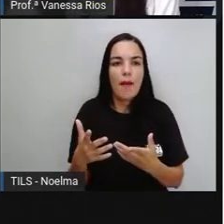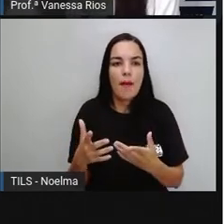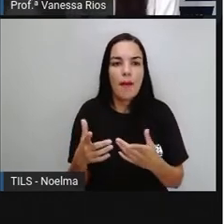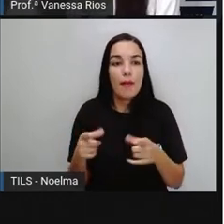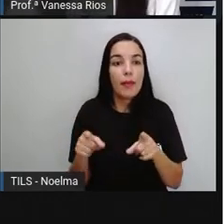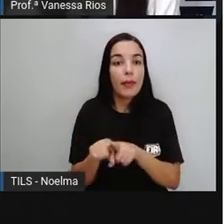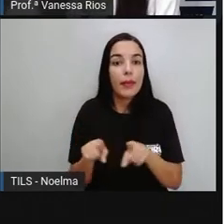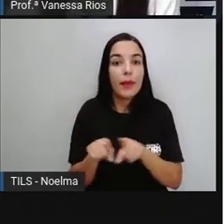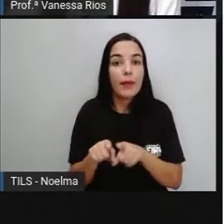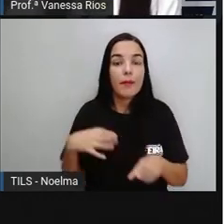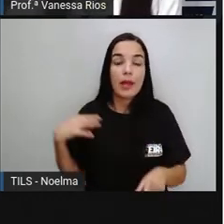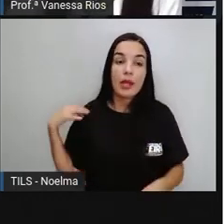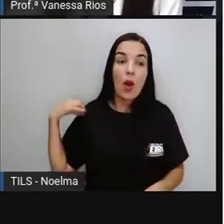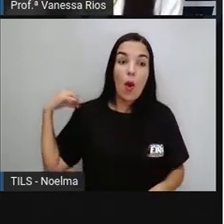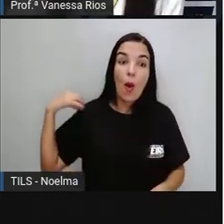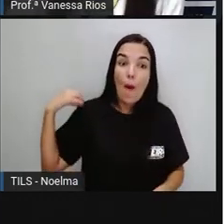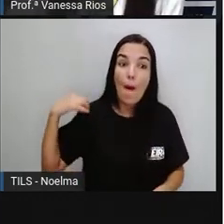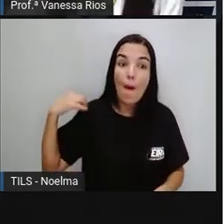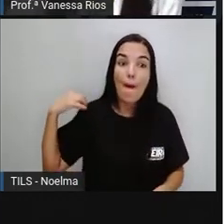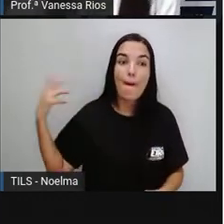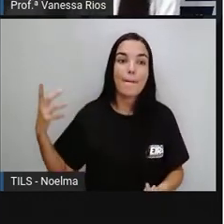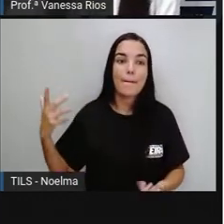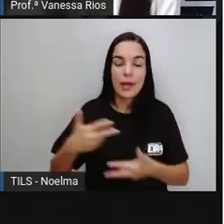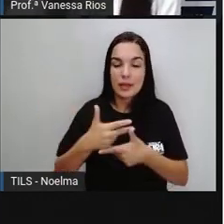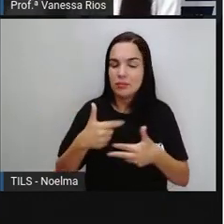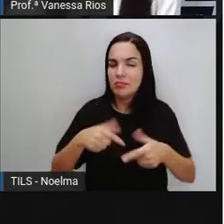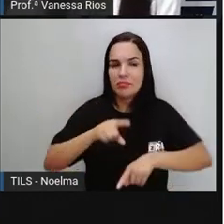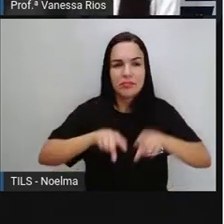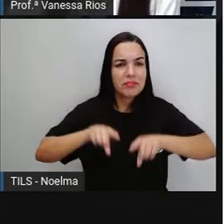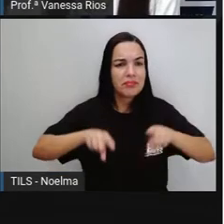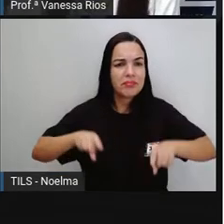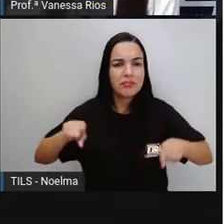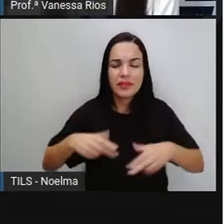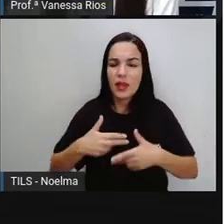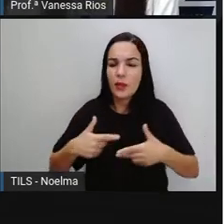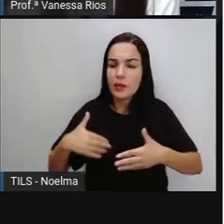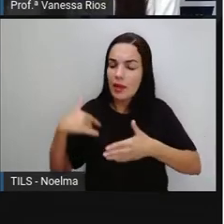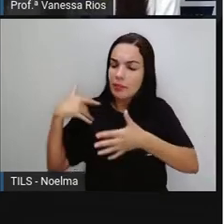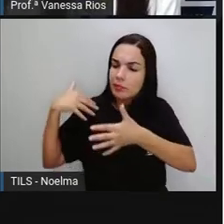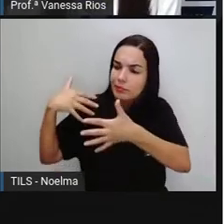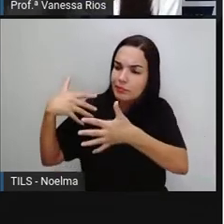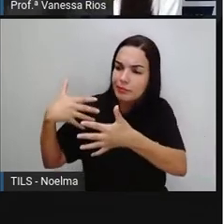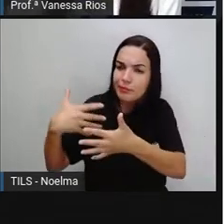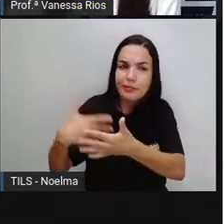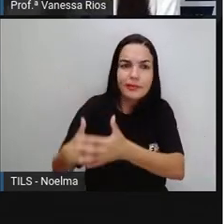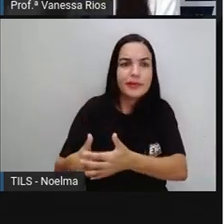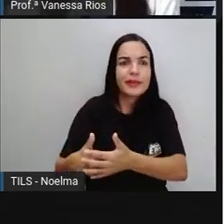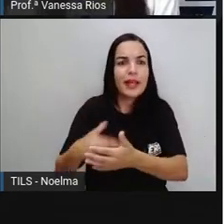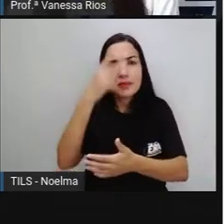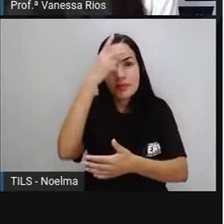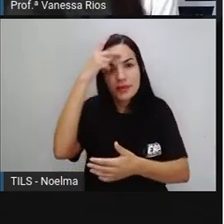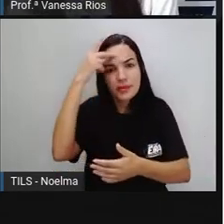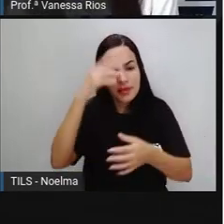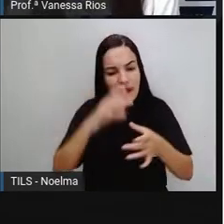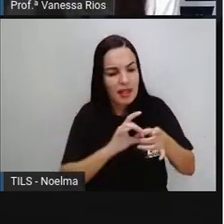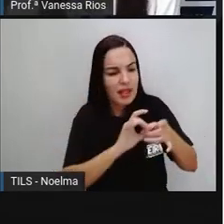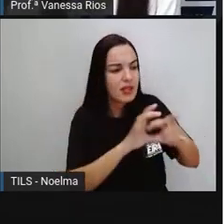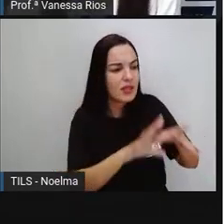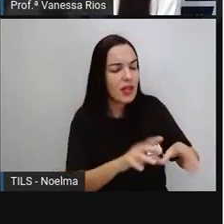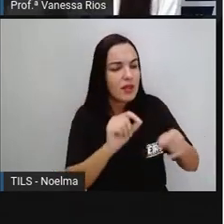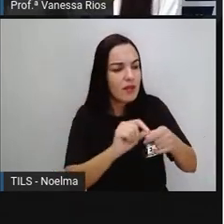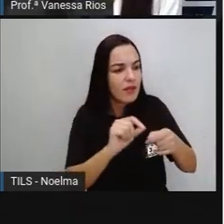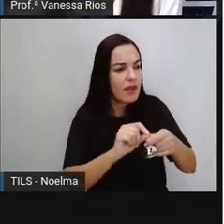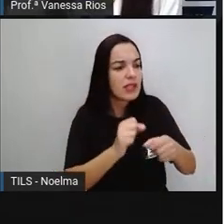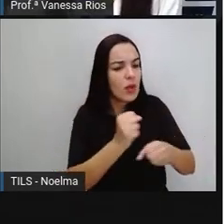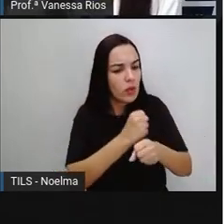também, né? Como roupas, como objetos, que vão sendo deixados pelas pessoas no decorrer do tempo e que